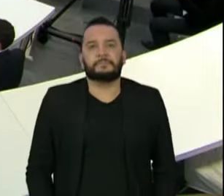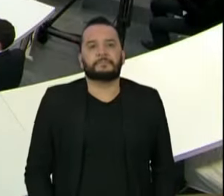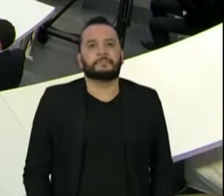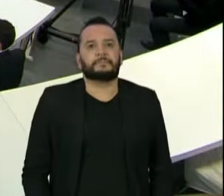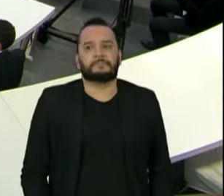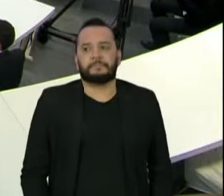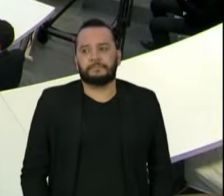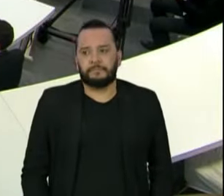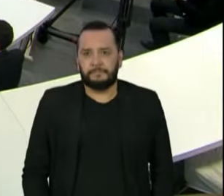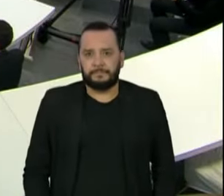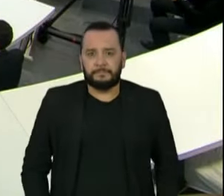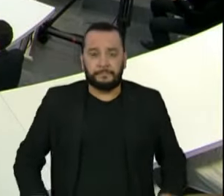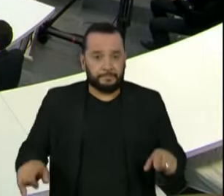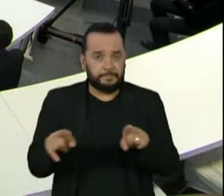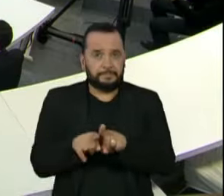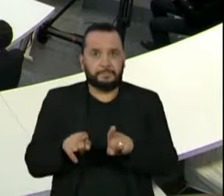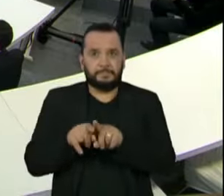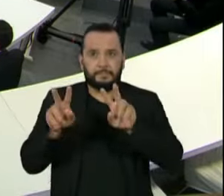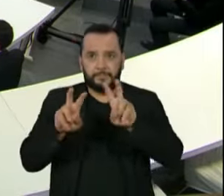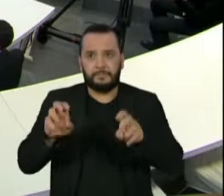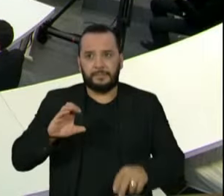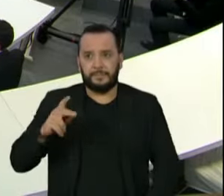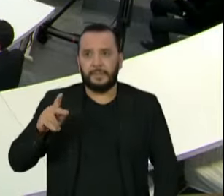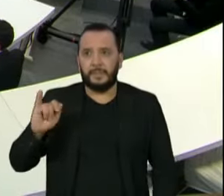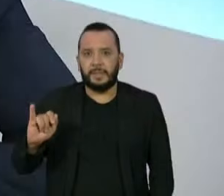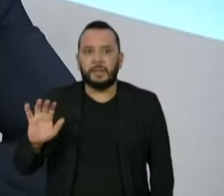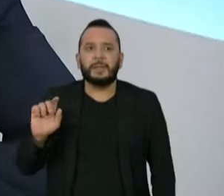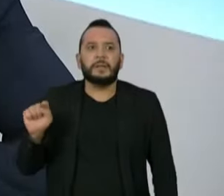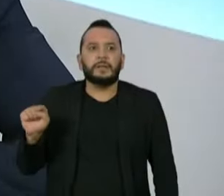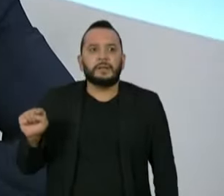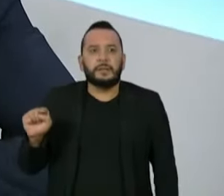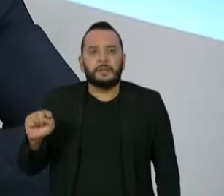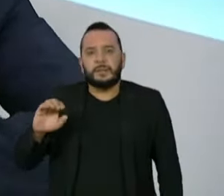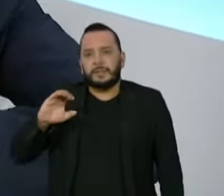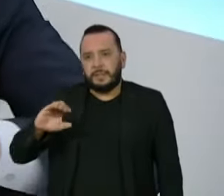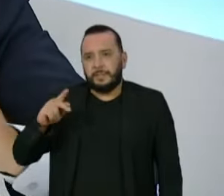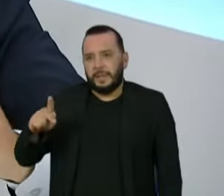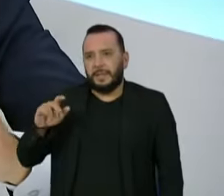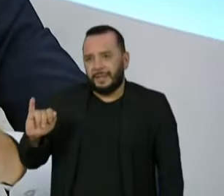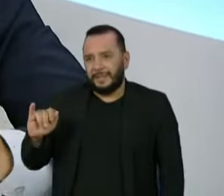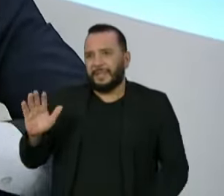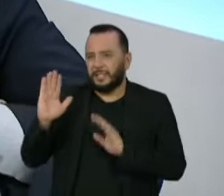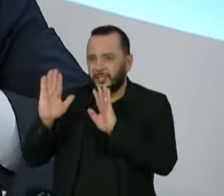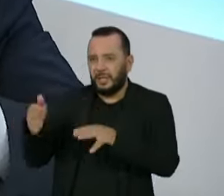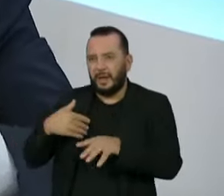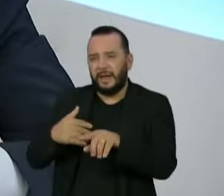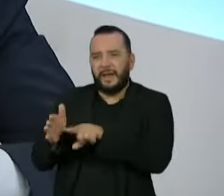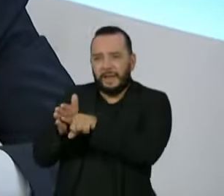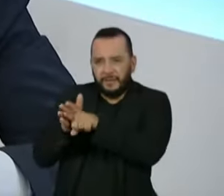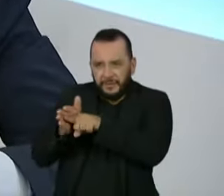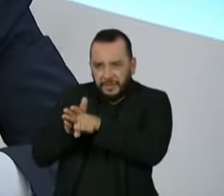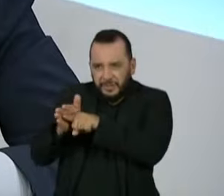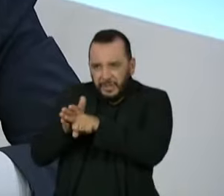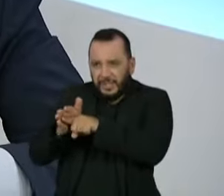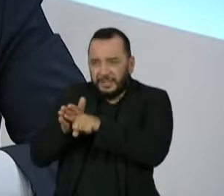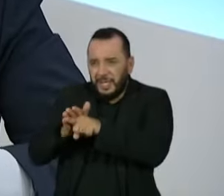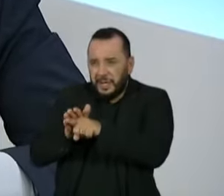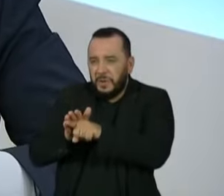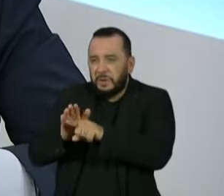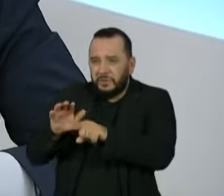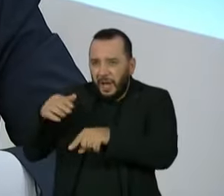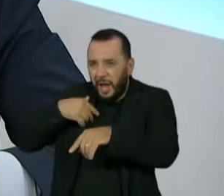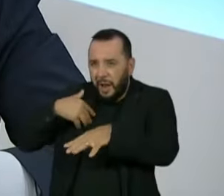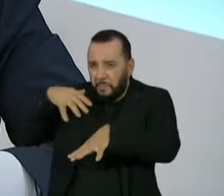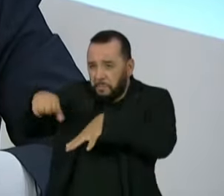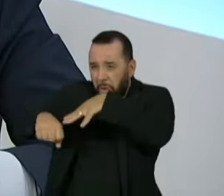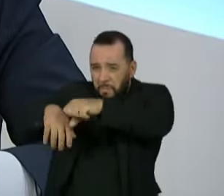Voltando um pouquinho a falar de CPI, a CPI quebrou sigilos, arrodo, produziu muitas informações que não